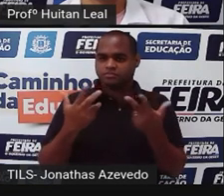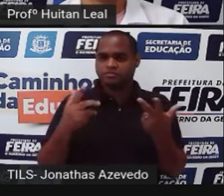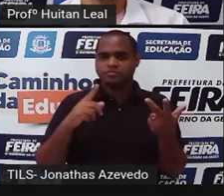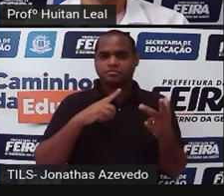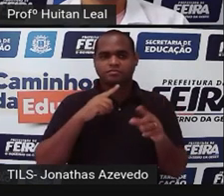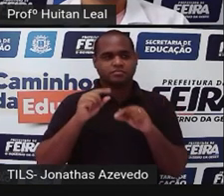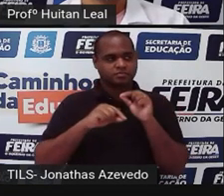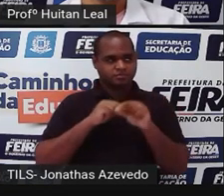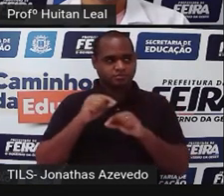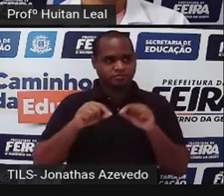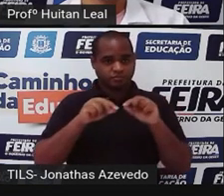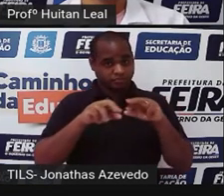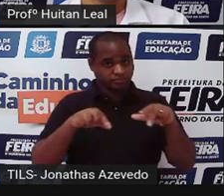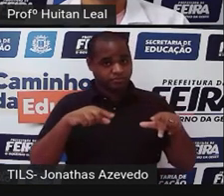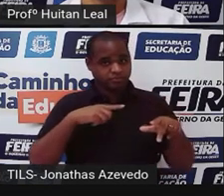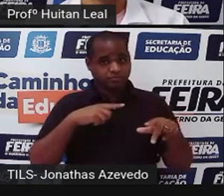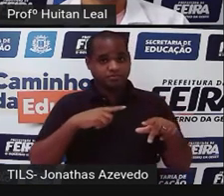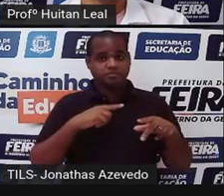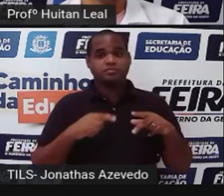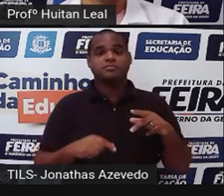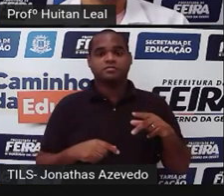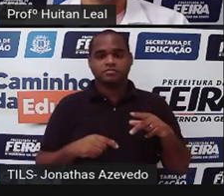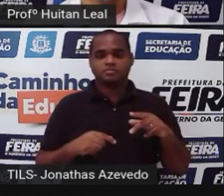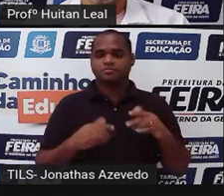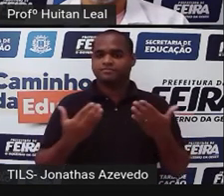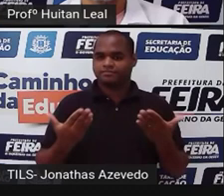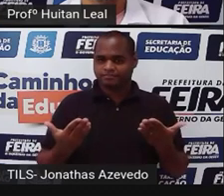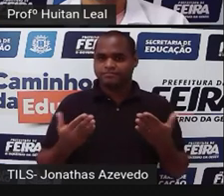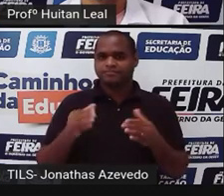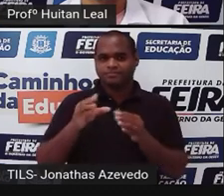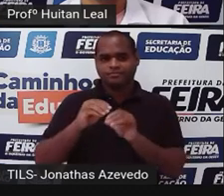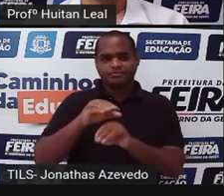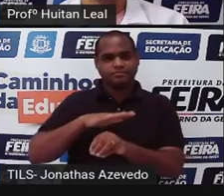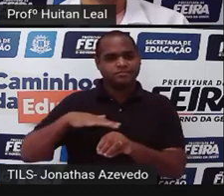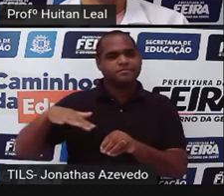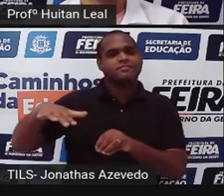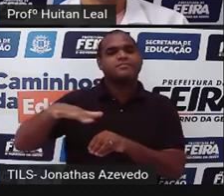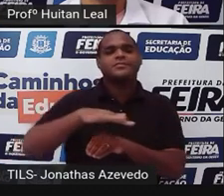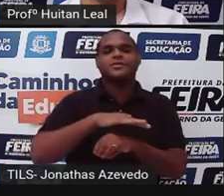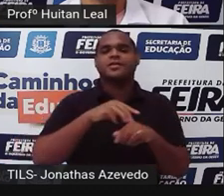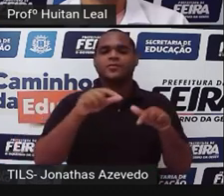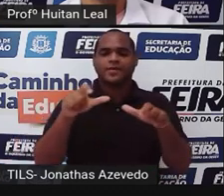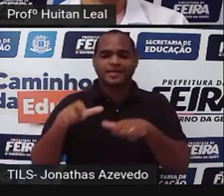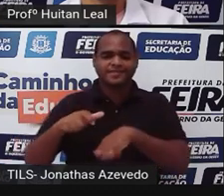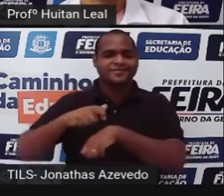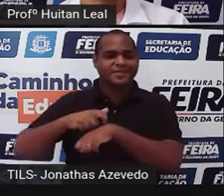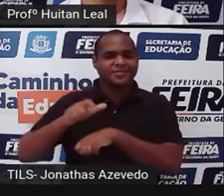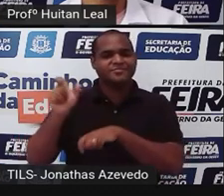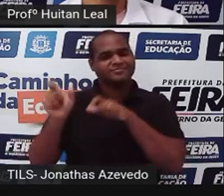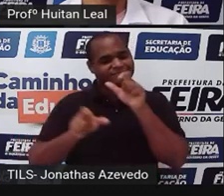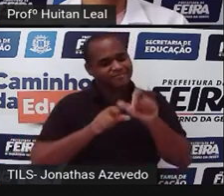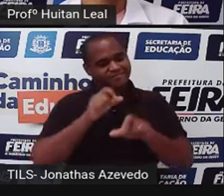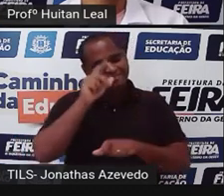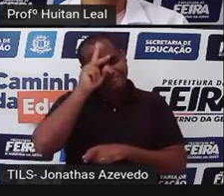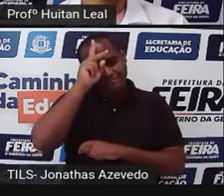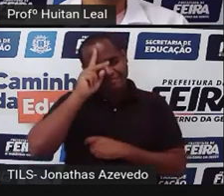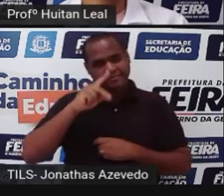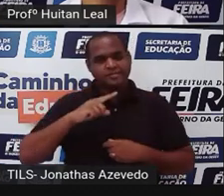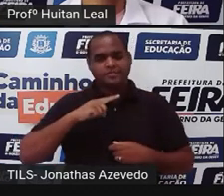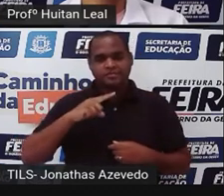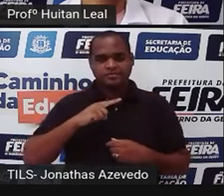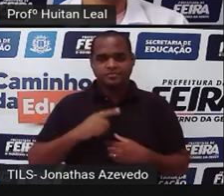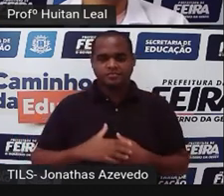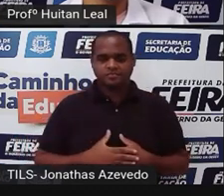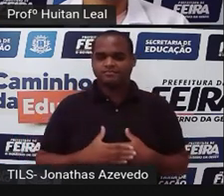momento inicial, há uma breve ambientação do espaço, tempo, personagens e enredos. É como se fosse uma